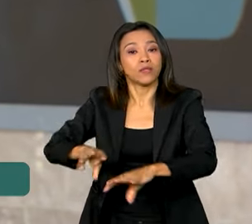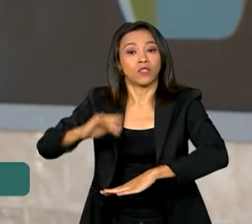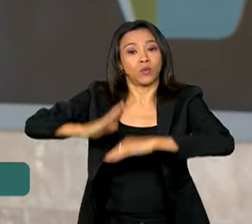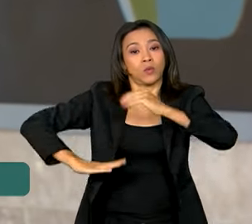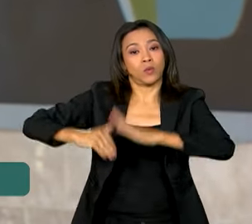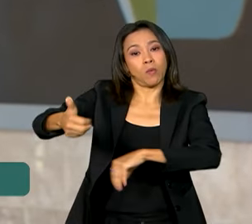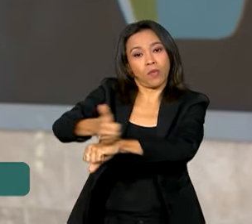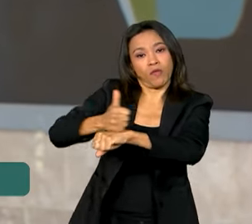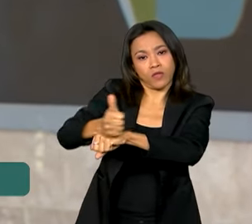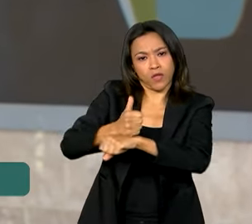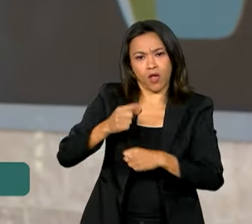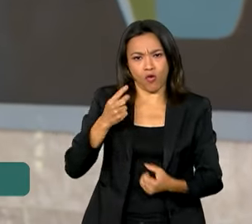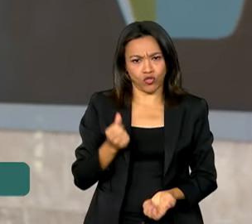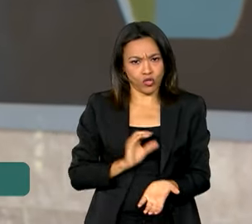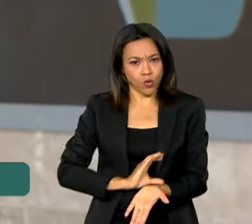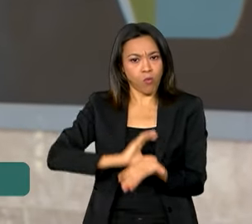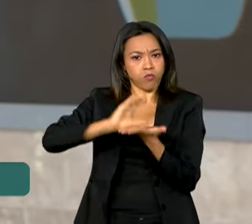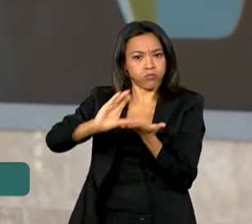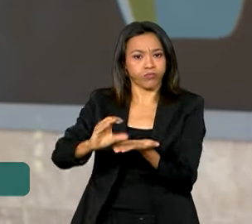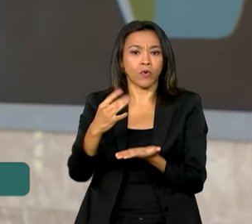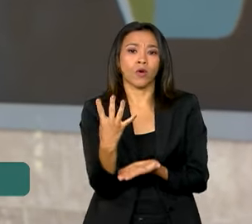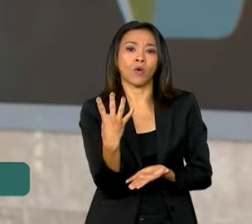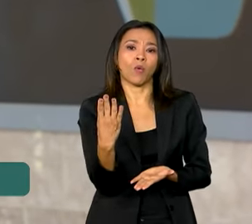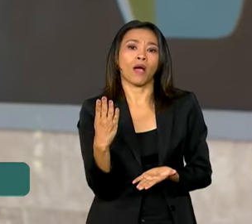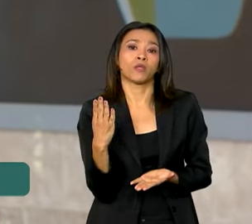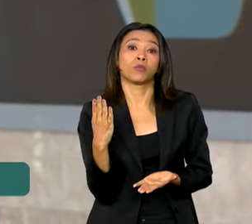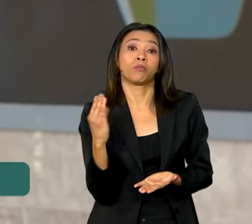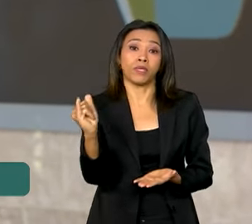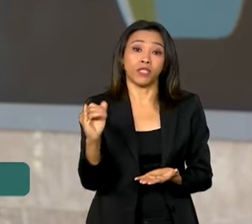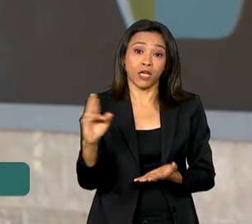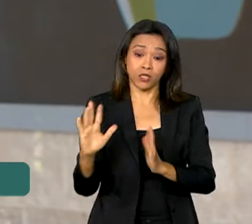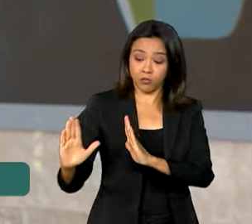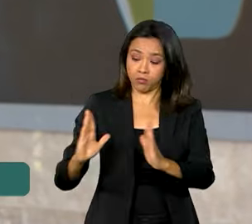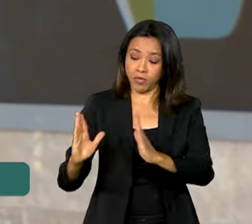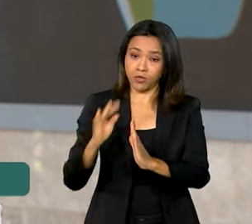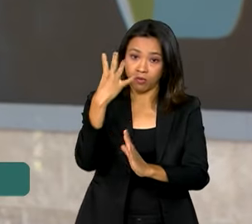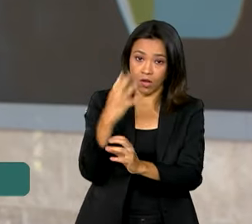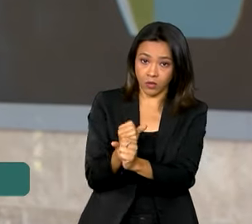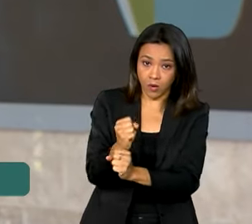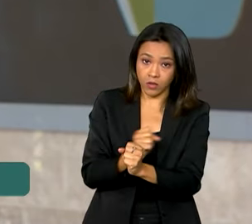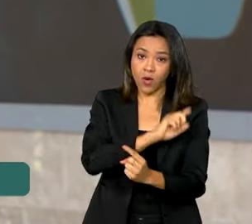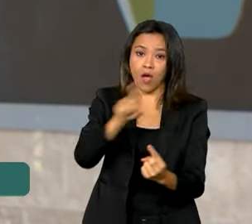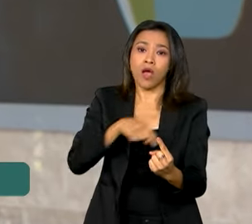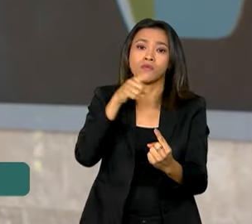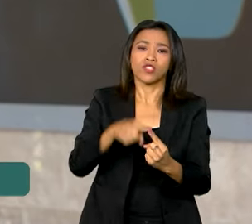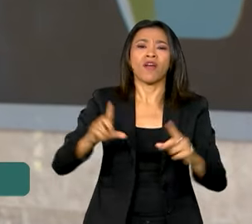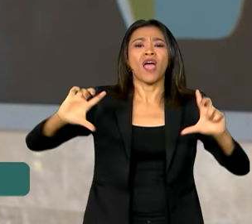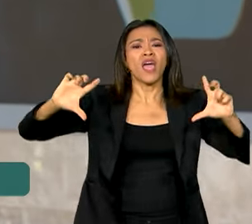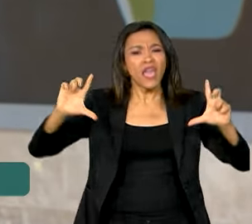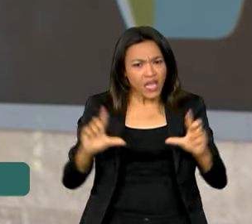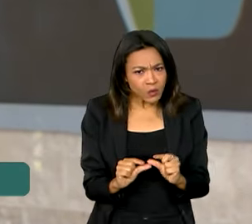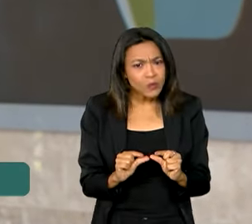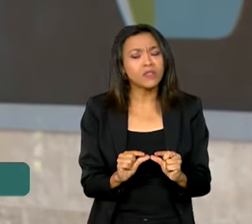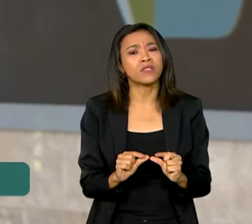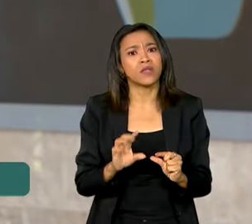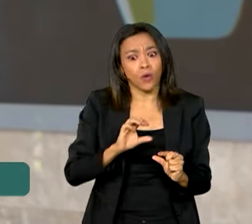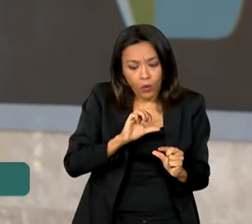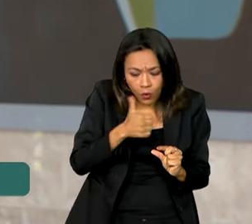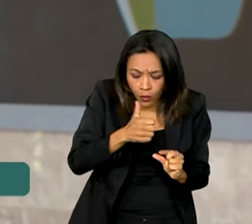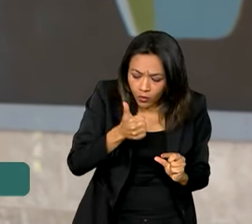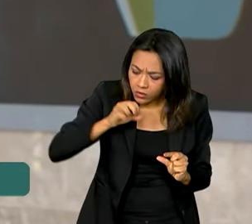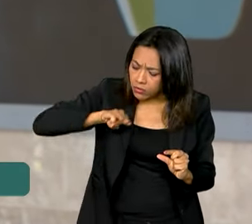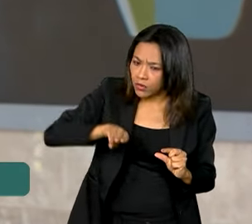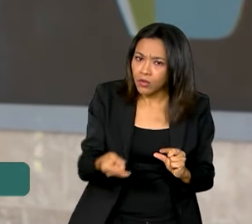um investimento de R$ 4 bilhões em quatro anos. O objetivo é reduzir esse número de 11 milhões de